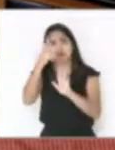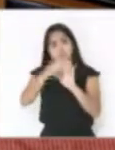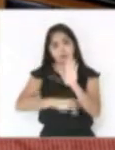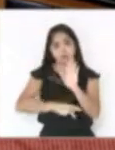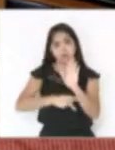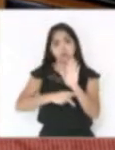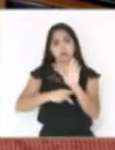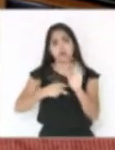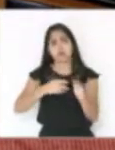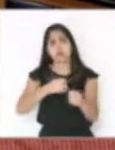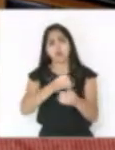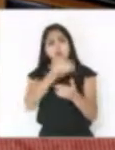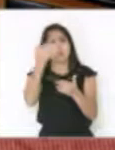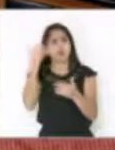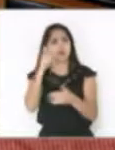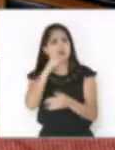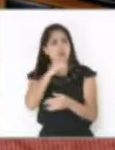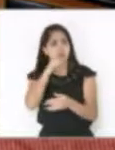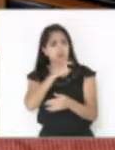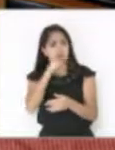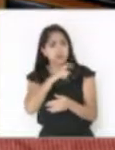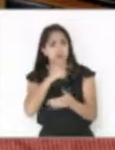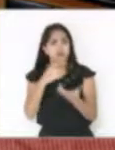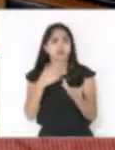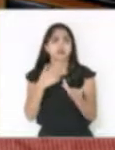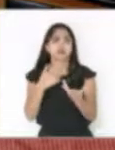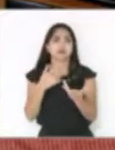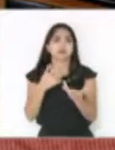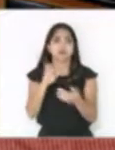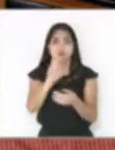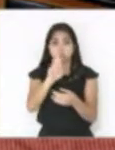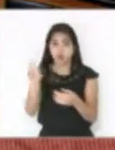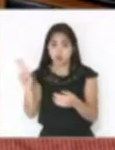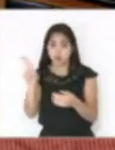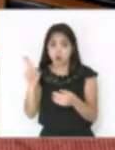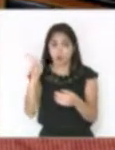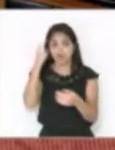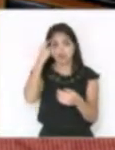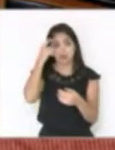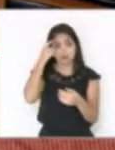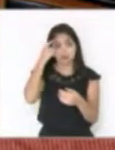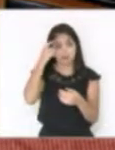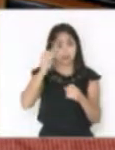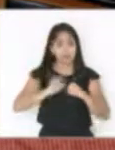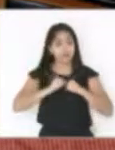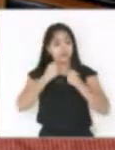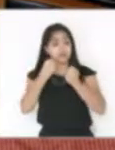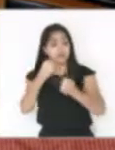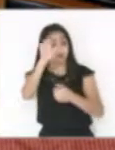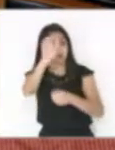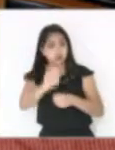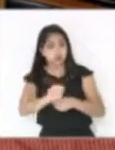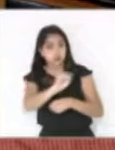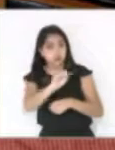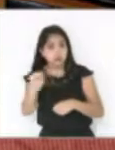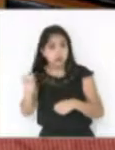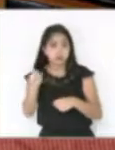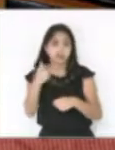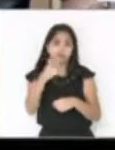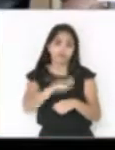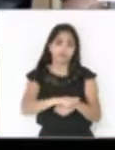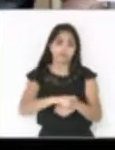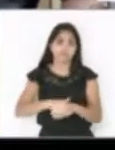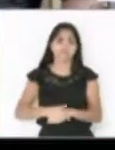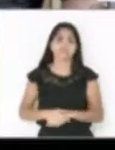mais uma vez, quantas mentiras se contam em nome da ideia de que é preciso defender o Sistema Único de Saúde. Esta é mais uma.